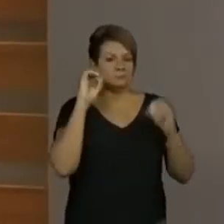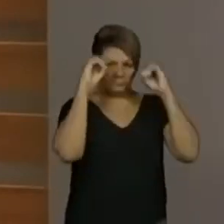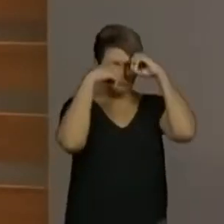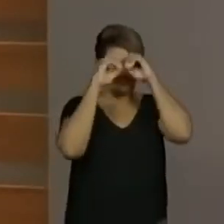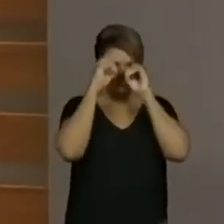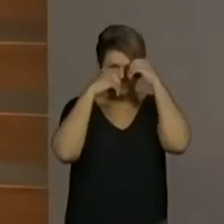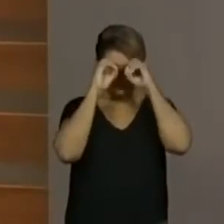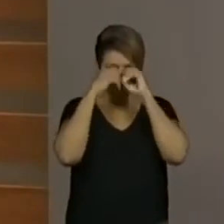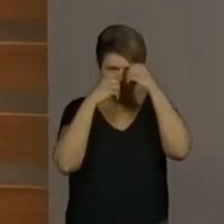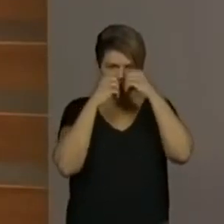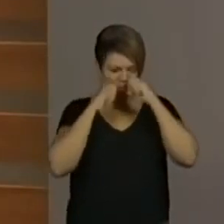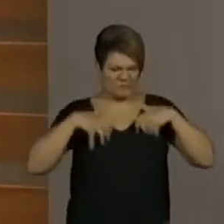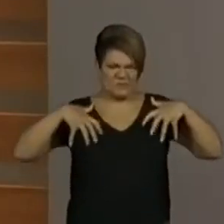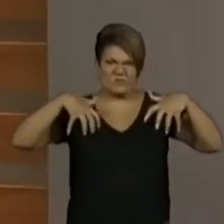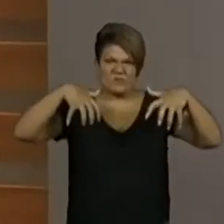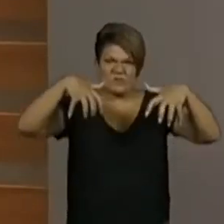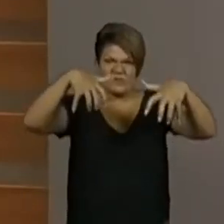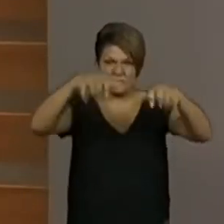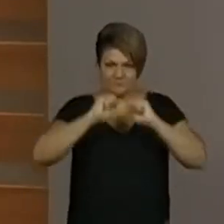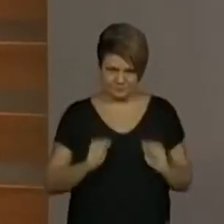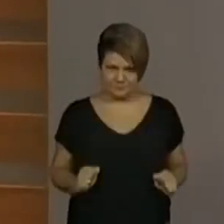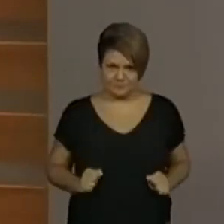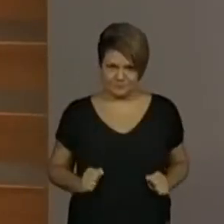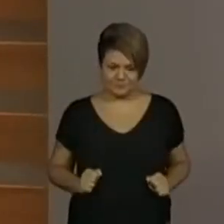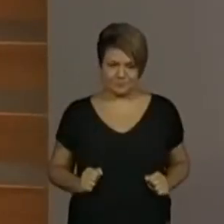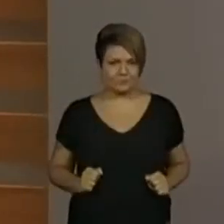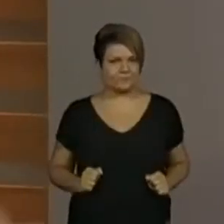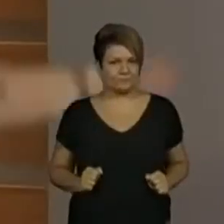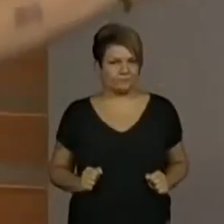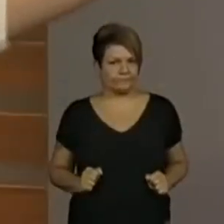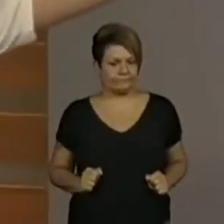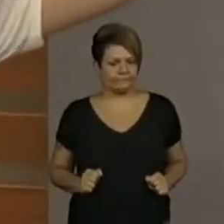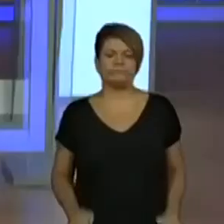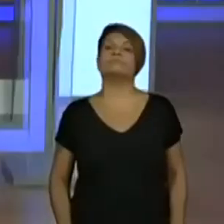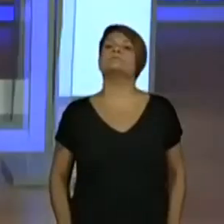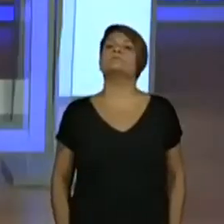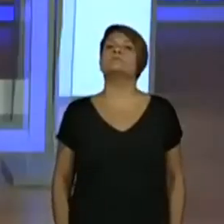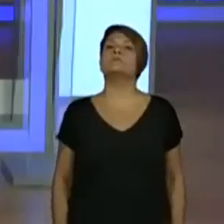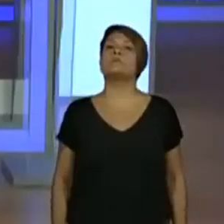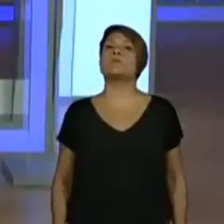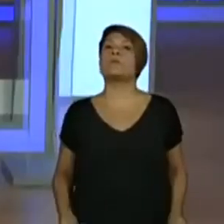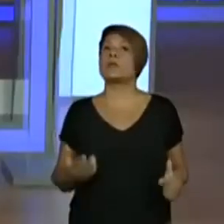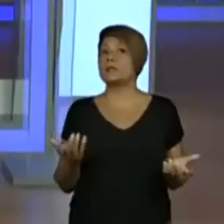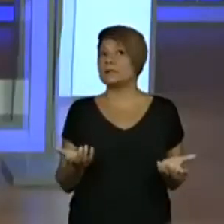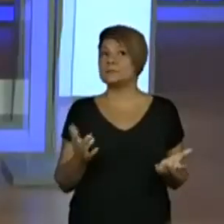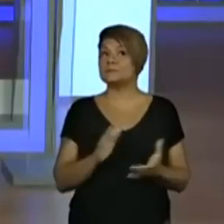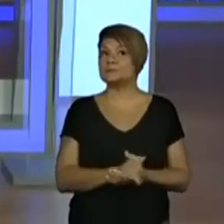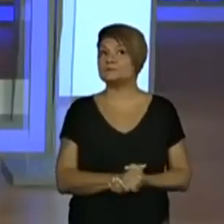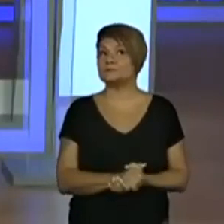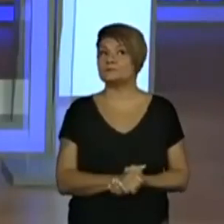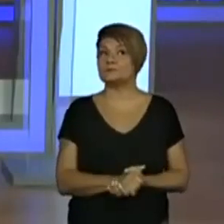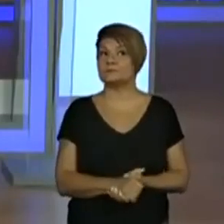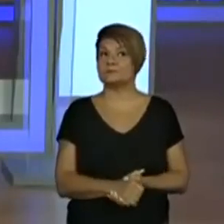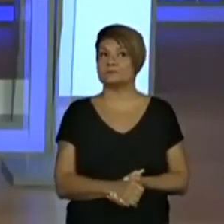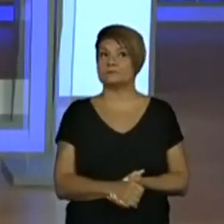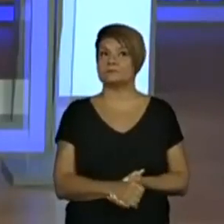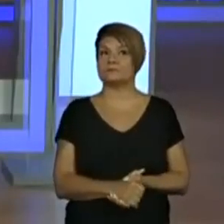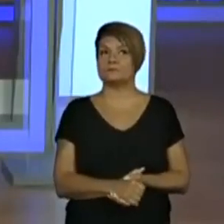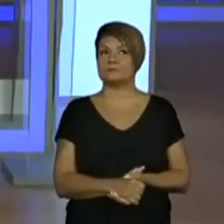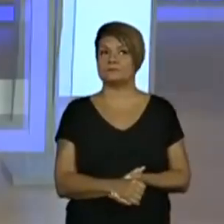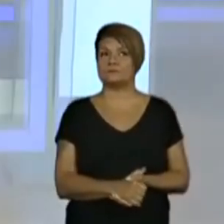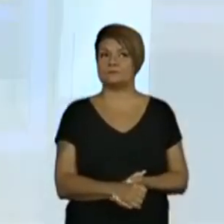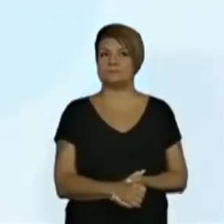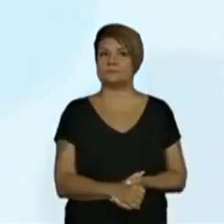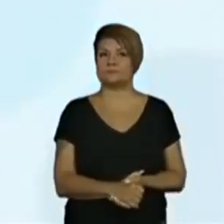assombra. Então, coisa boa não vem. Não é do bem. E aí? Vamos descobrir? Vamos. Olha